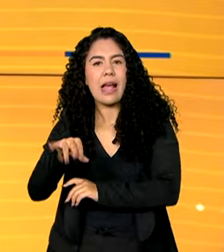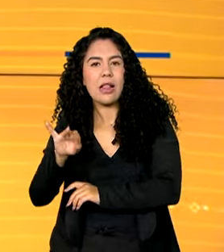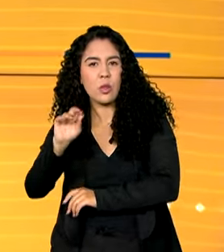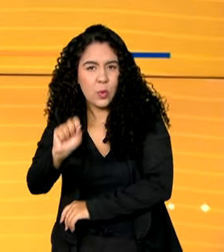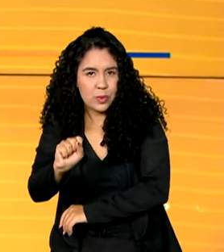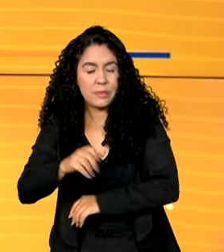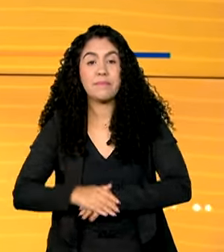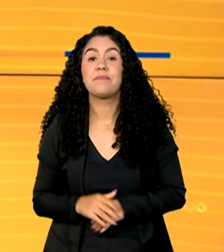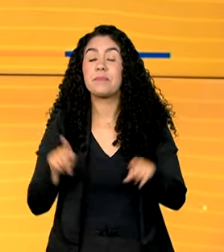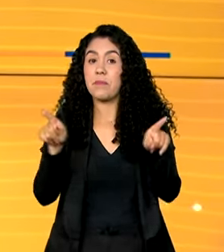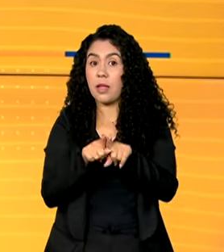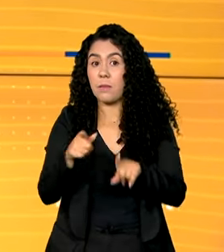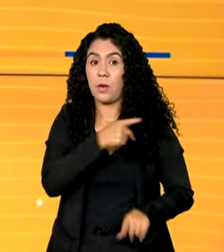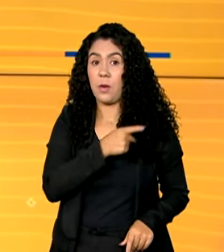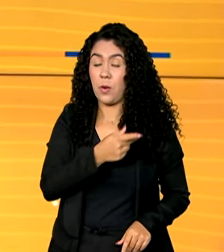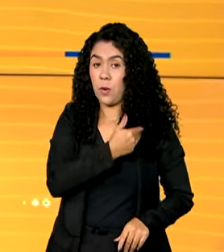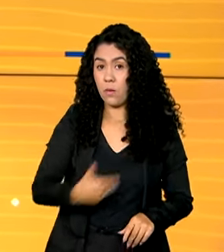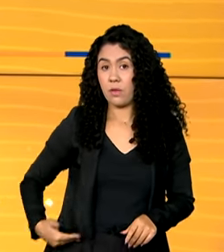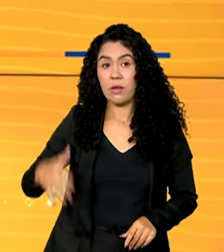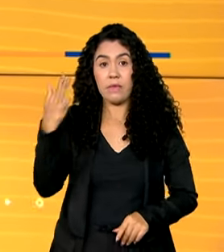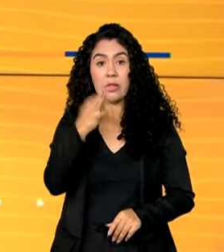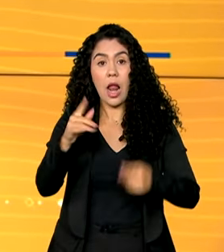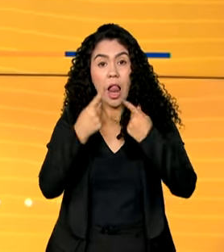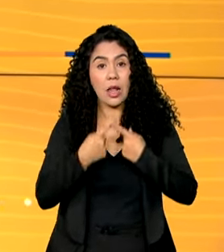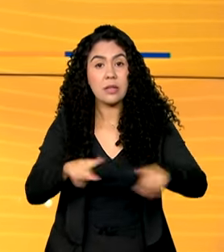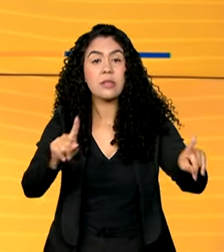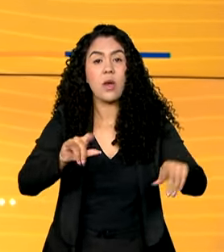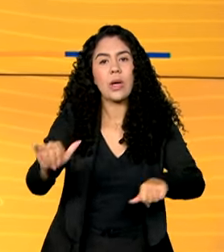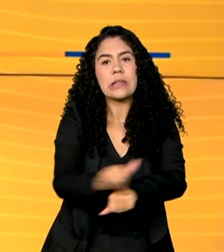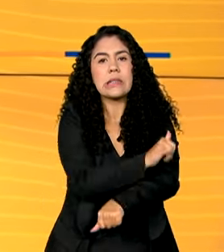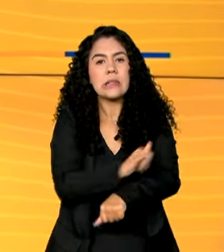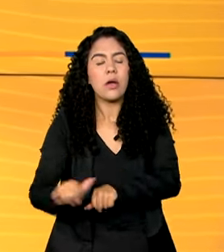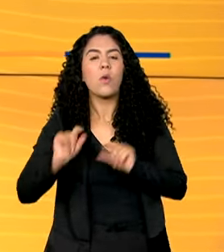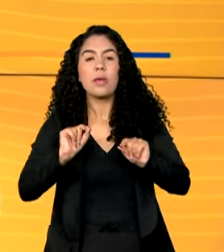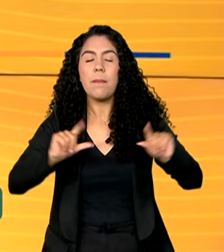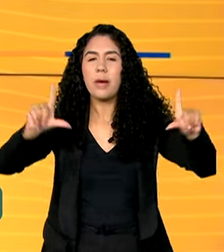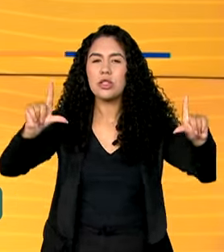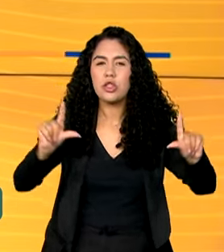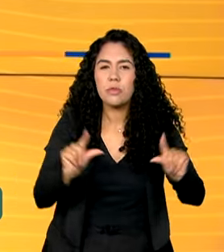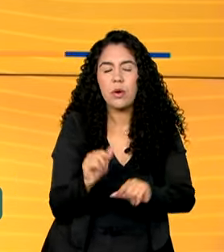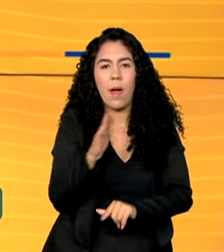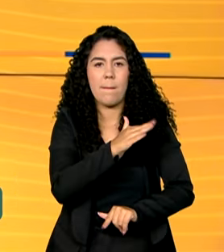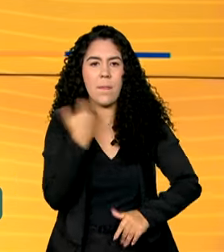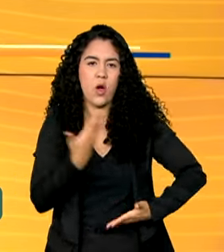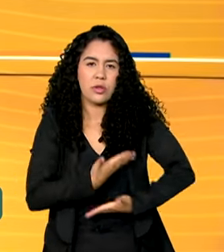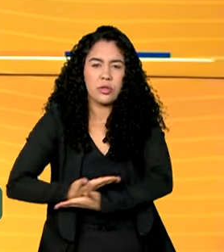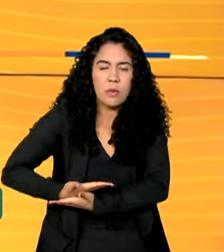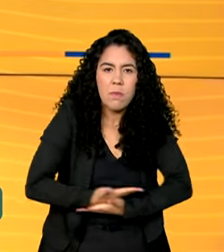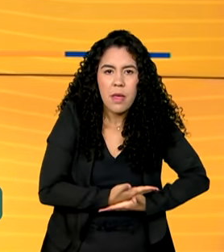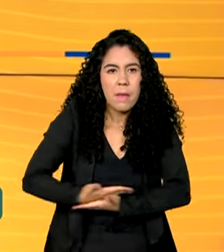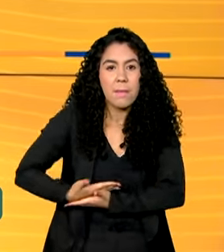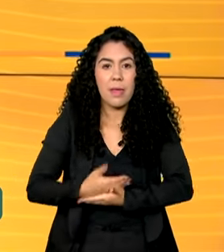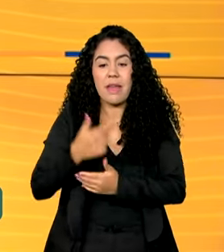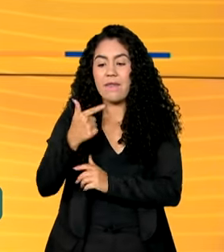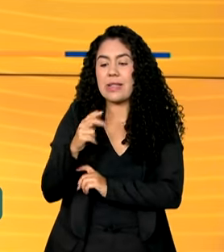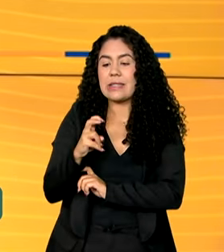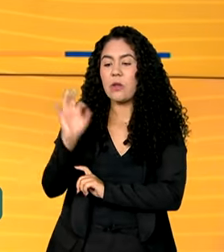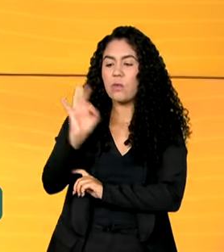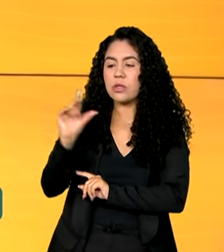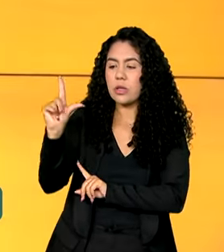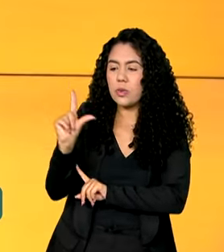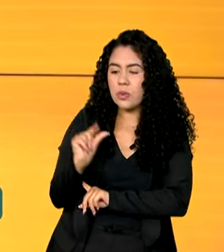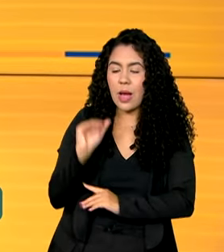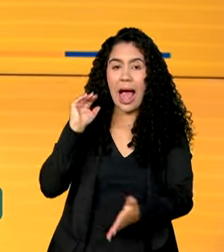federal lançou uma nova estratégia para reduzir a mortalidade materna em 25% até 2027.